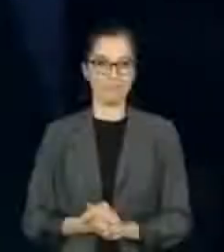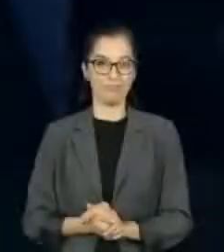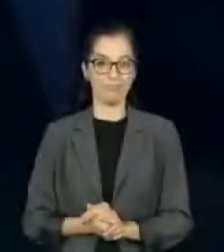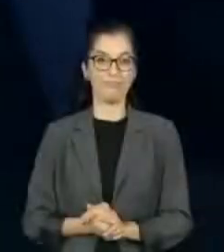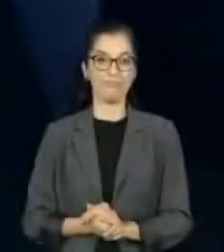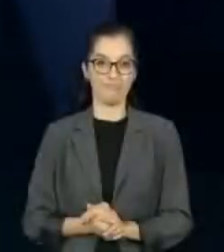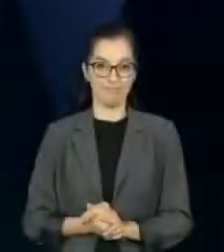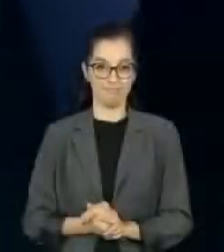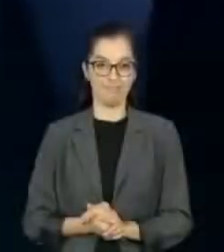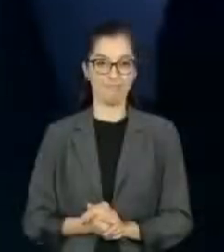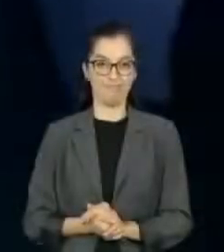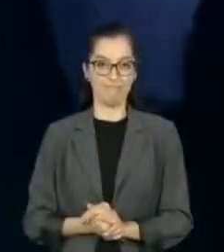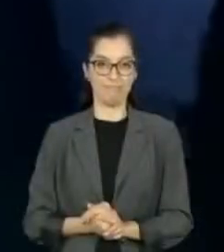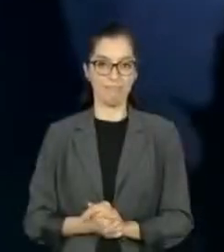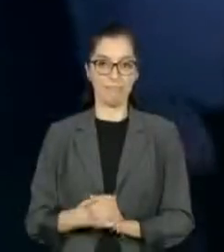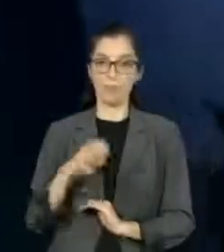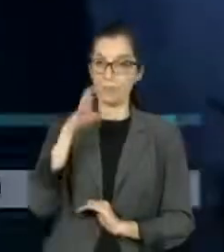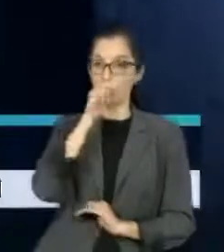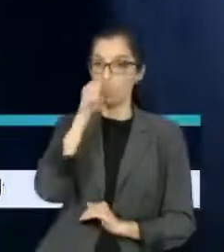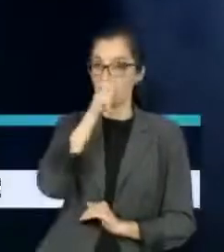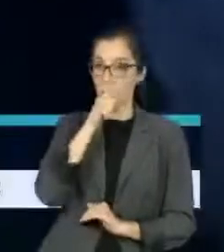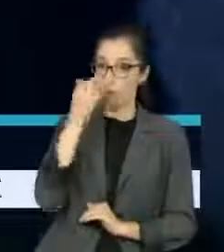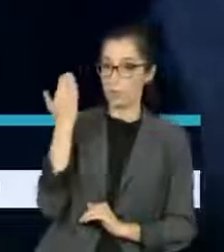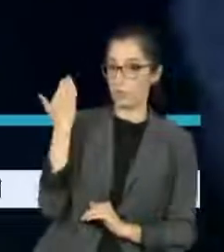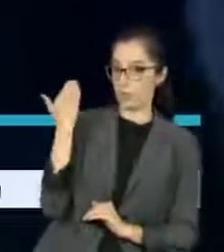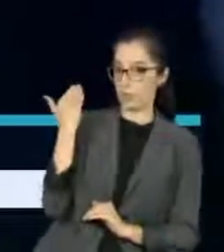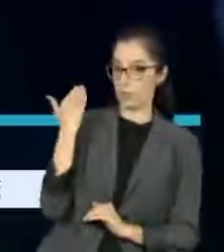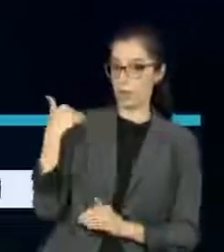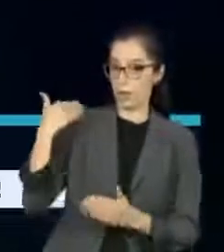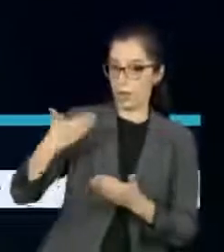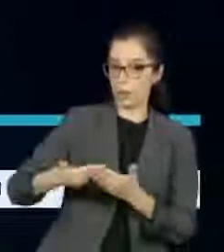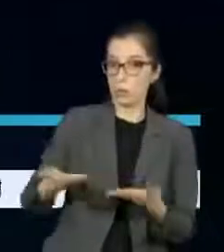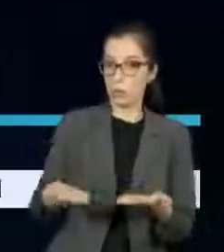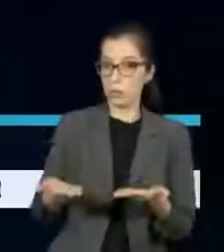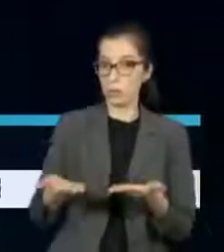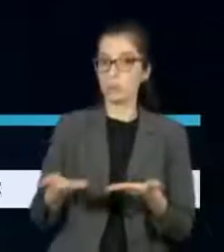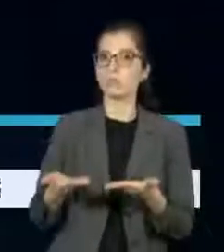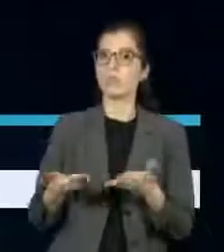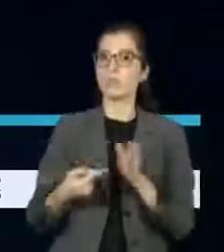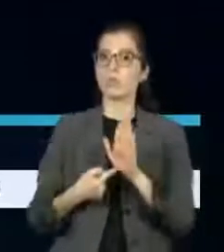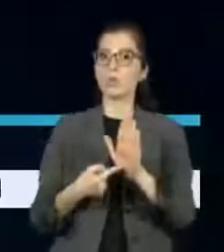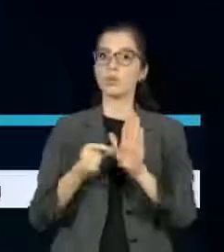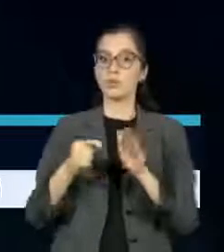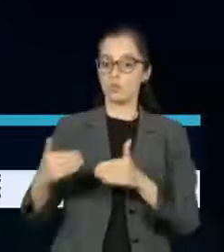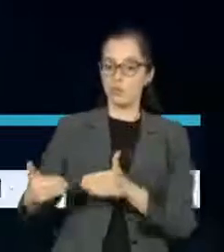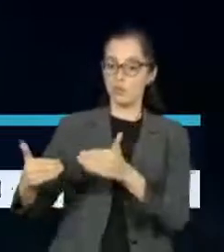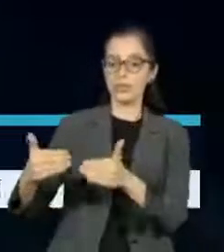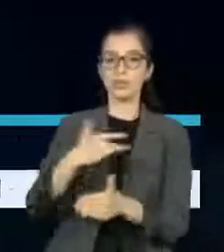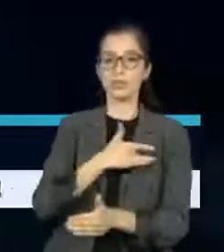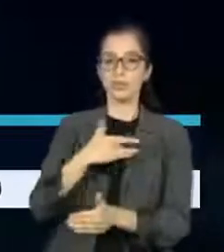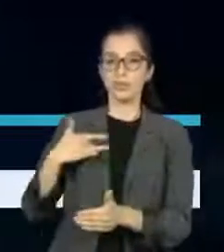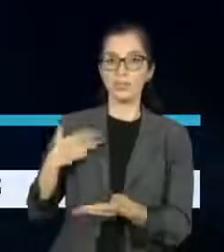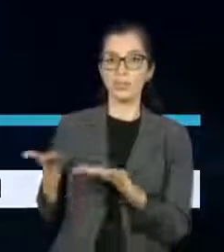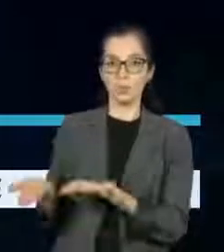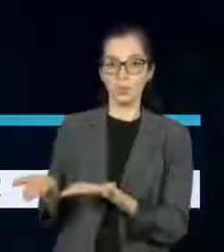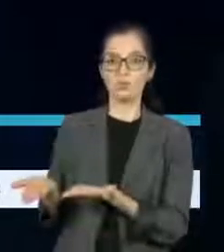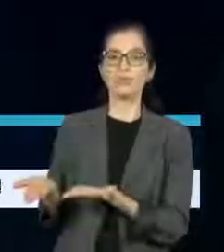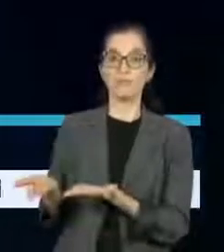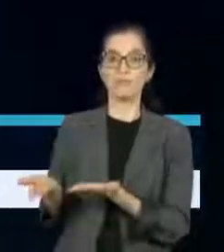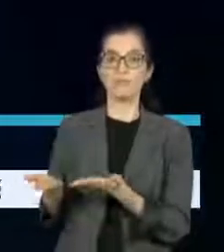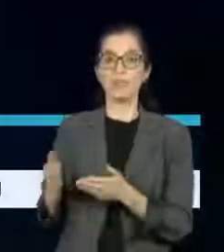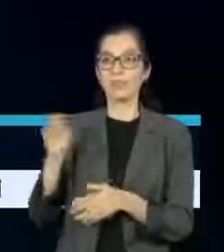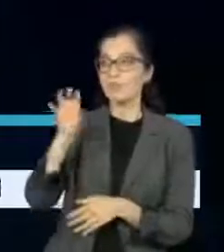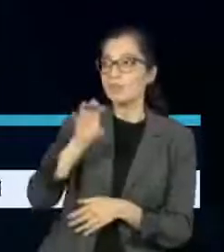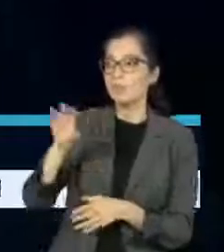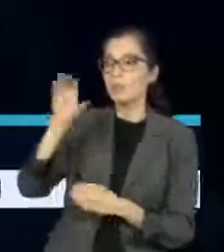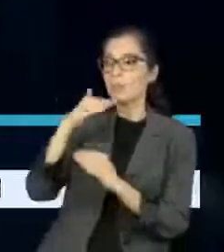Desde o fim de semana passada, estados brasileiros não conseguem fornecer ao Ministério da Saúde dados sobre a pandemia. Assim como o